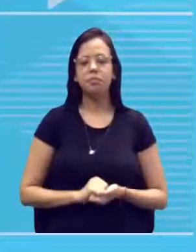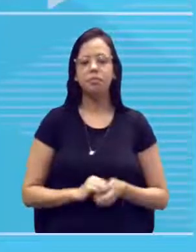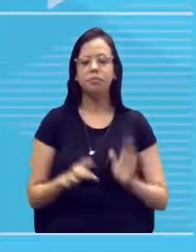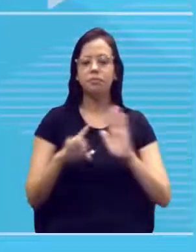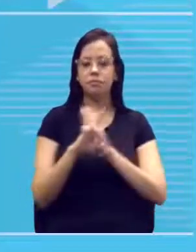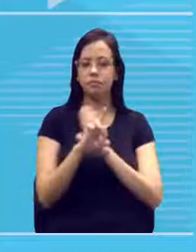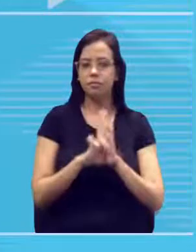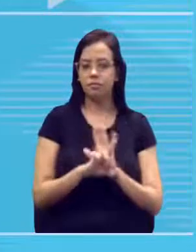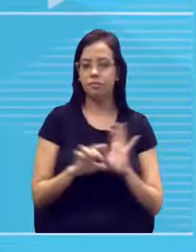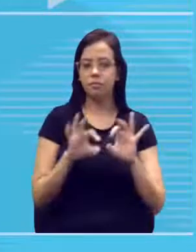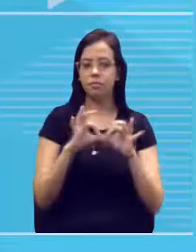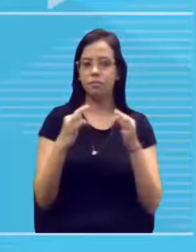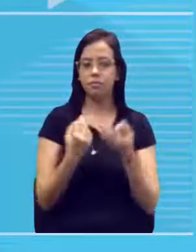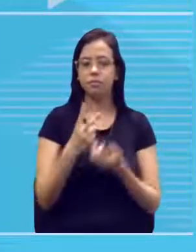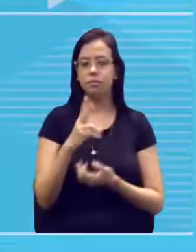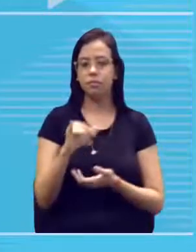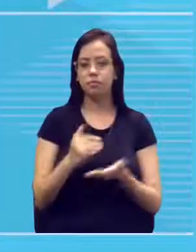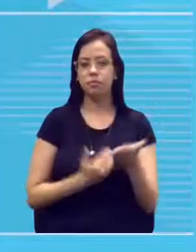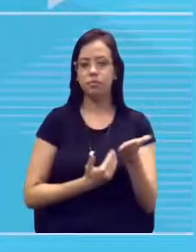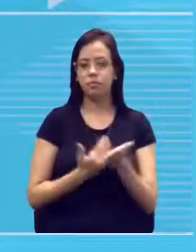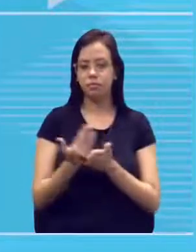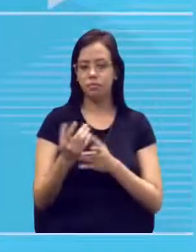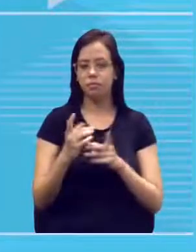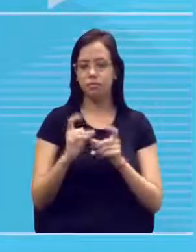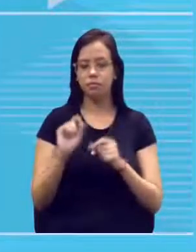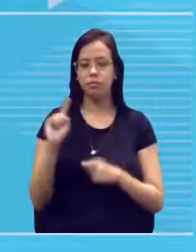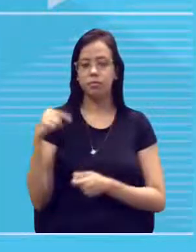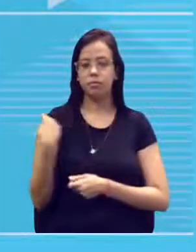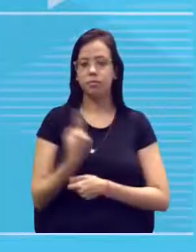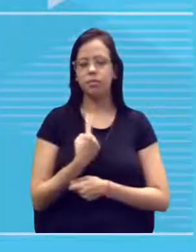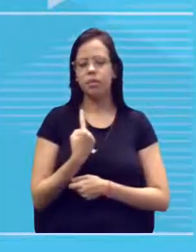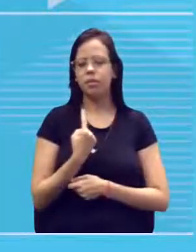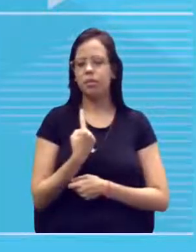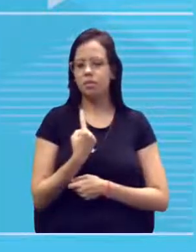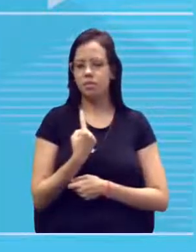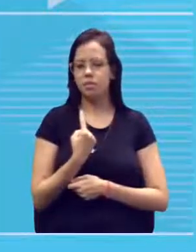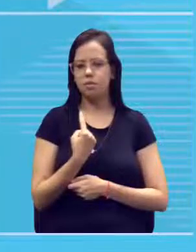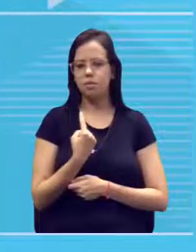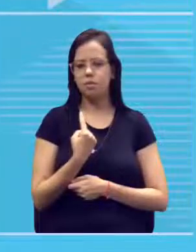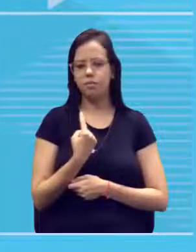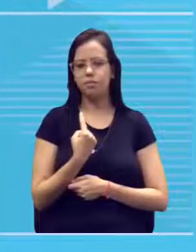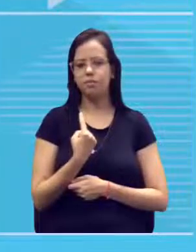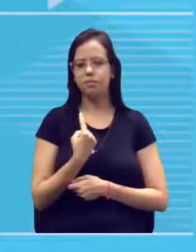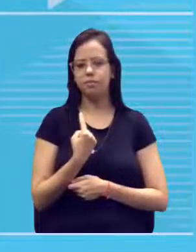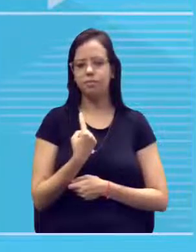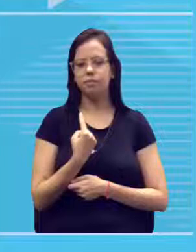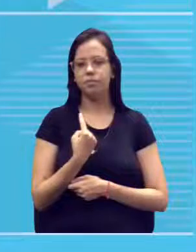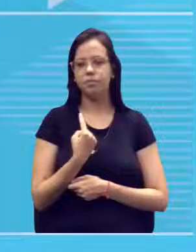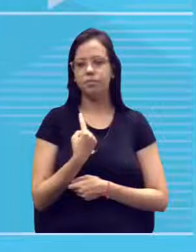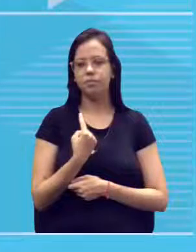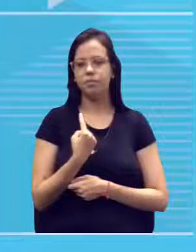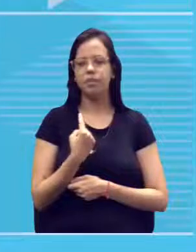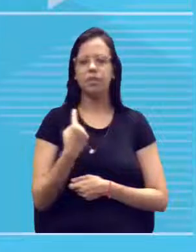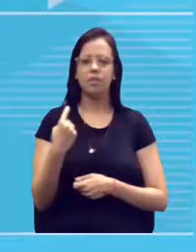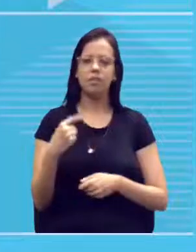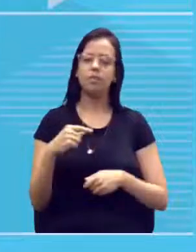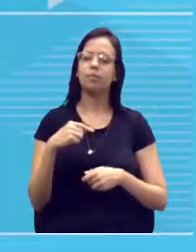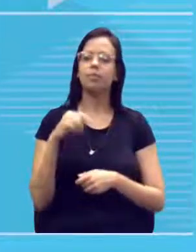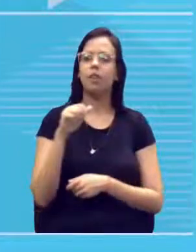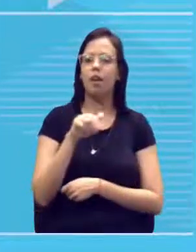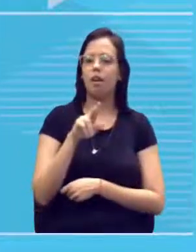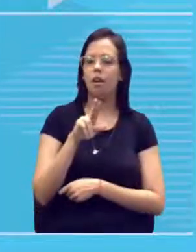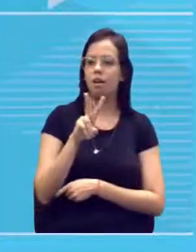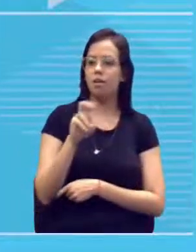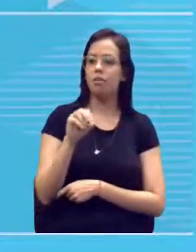familiar vai começar com a nossa famosa árvore genealógica, que vocês trabalharam lá no